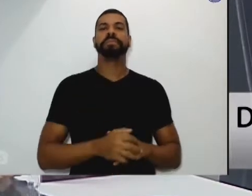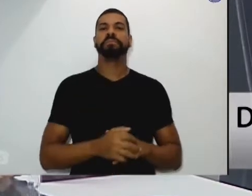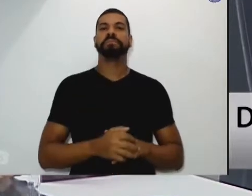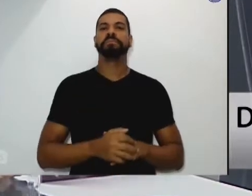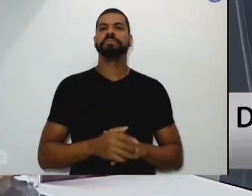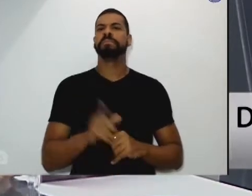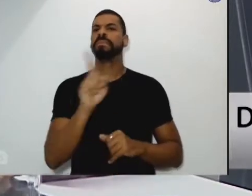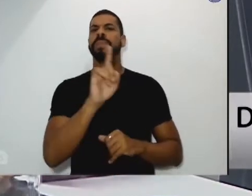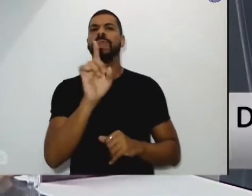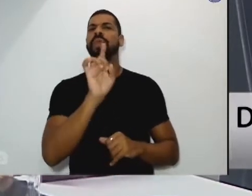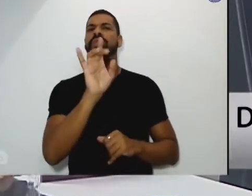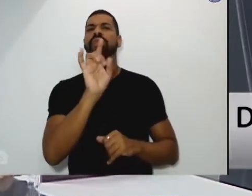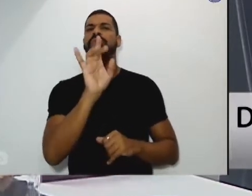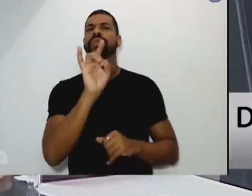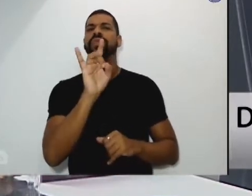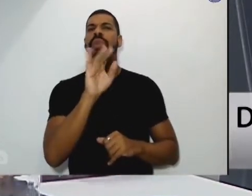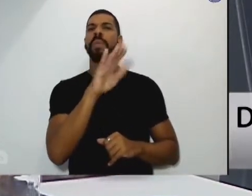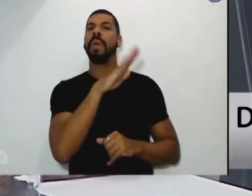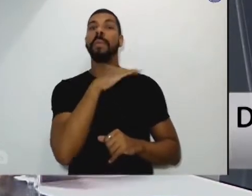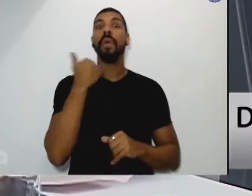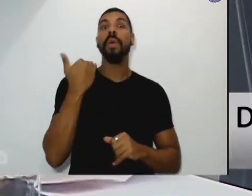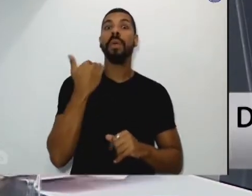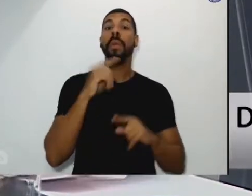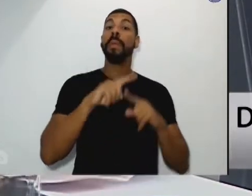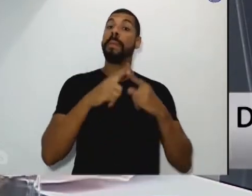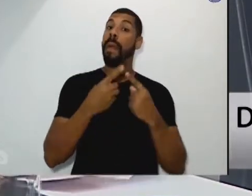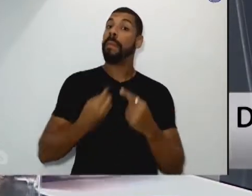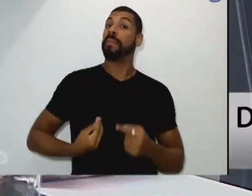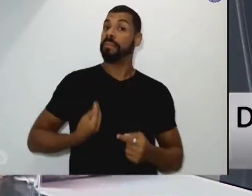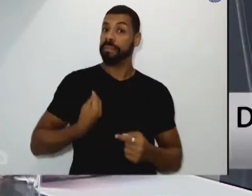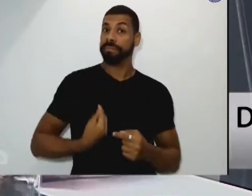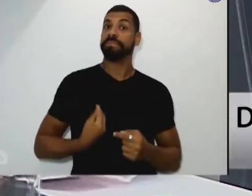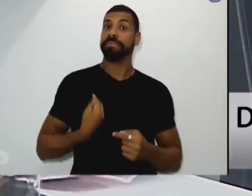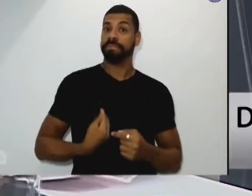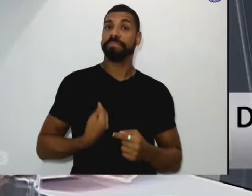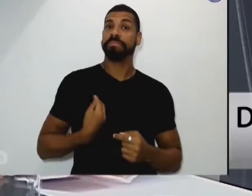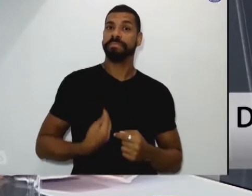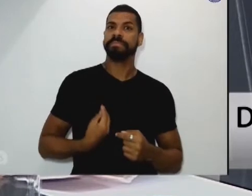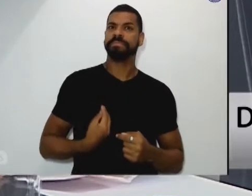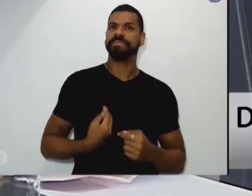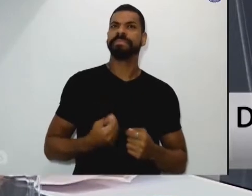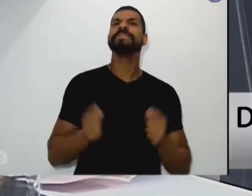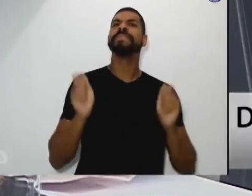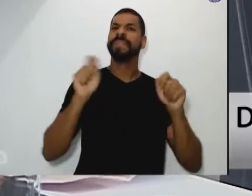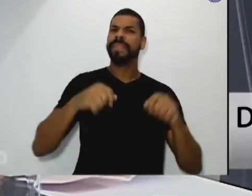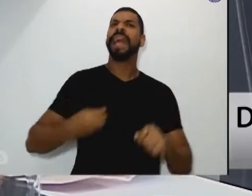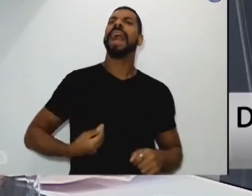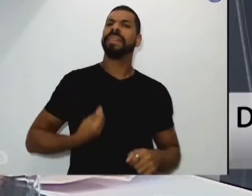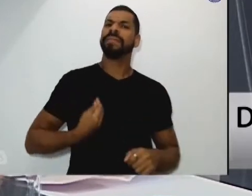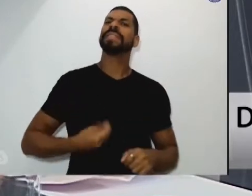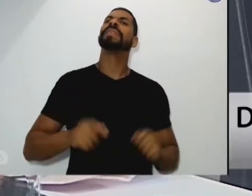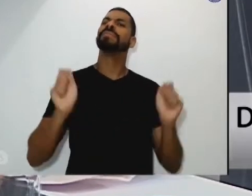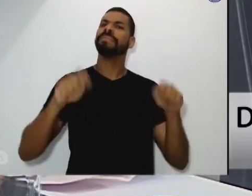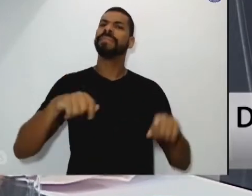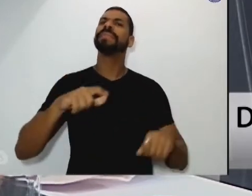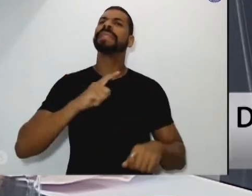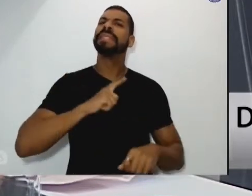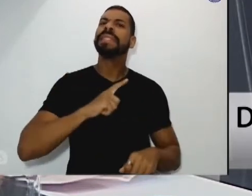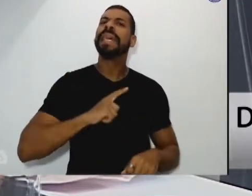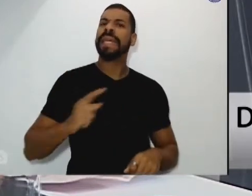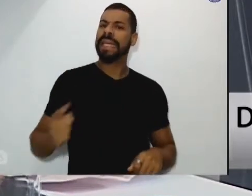para a morte, mas para a vida, e a vida em plenitude, vida eterna.